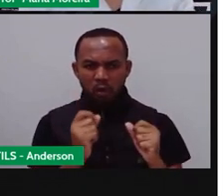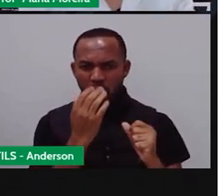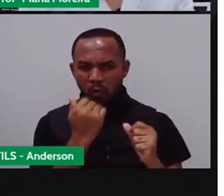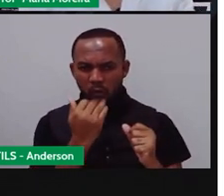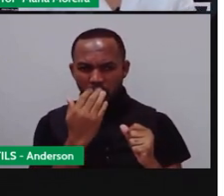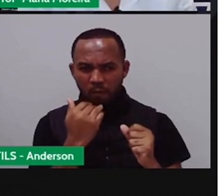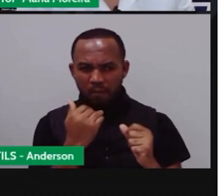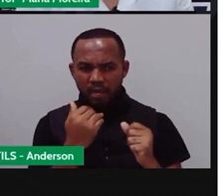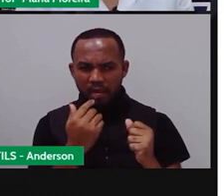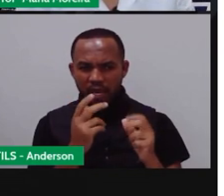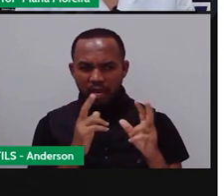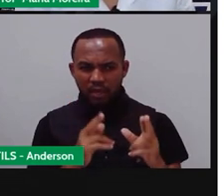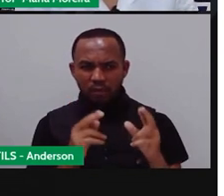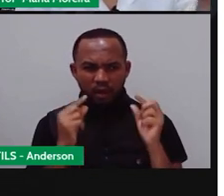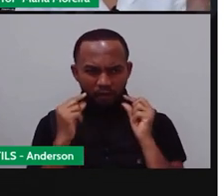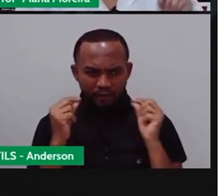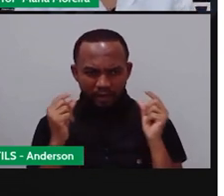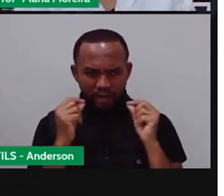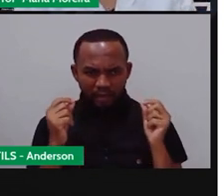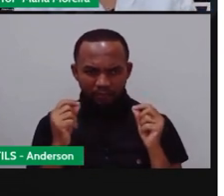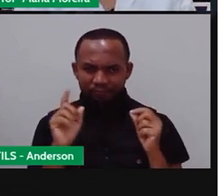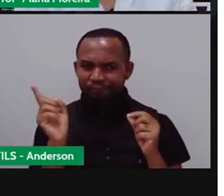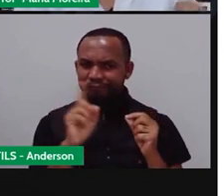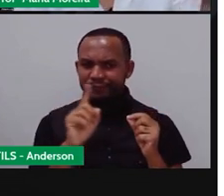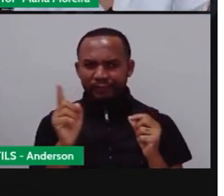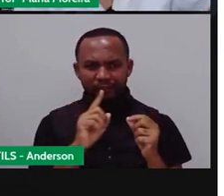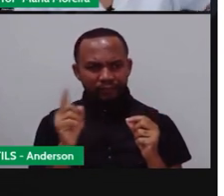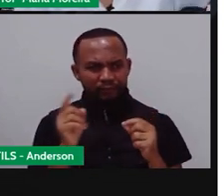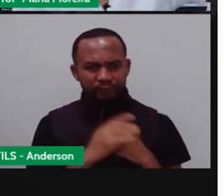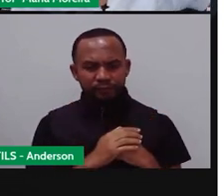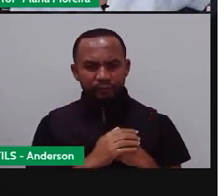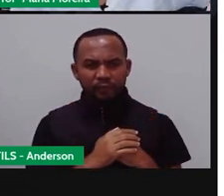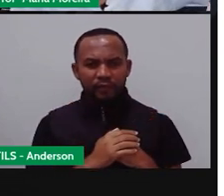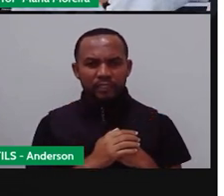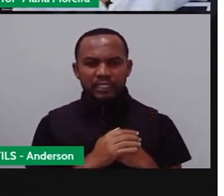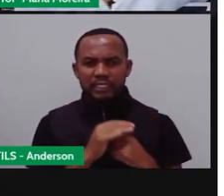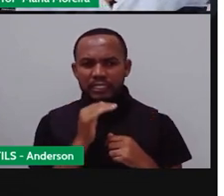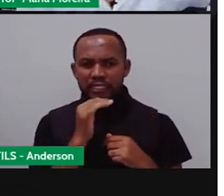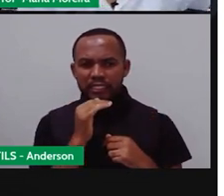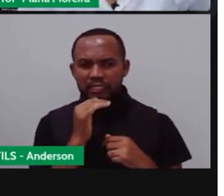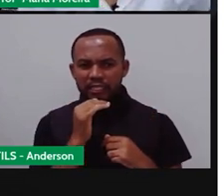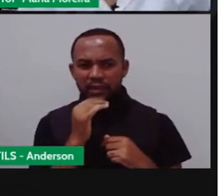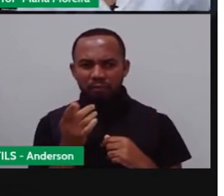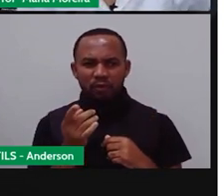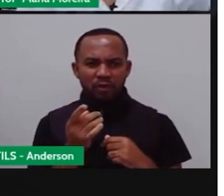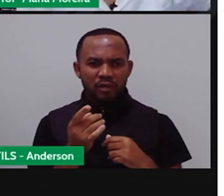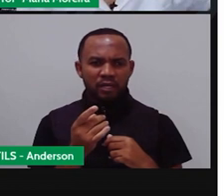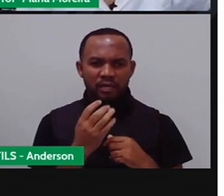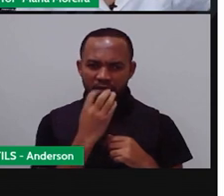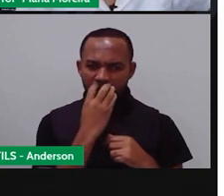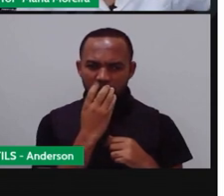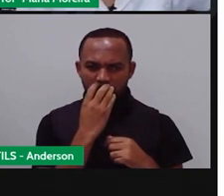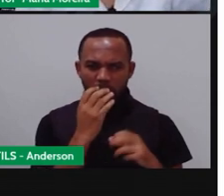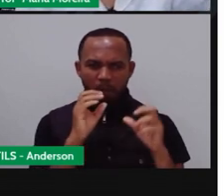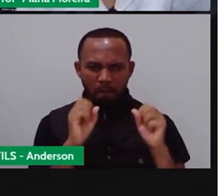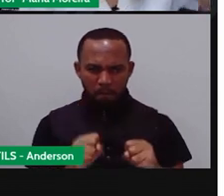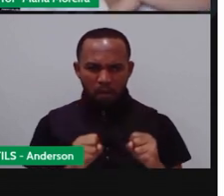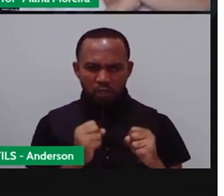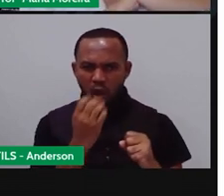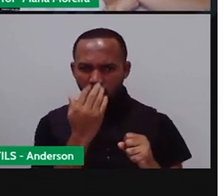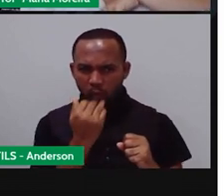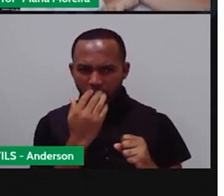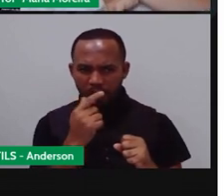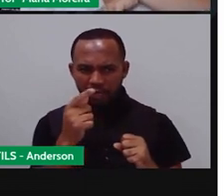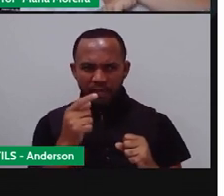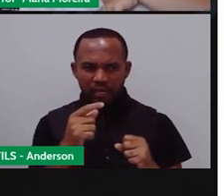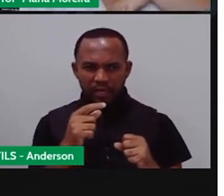É ideal? Não. O cachorro, ele vai comer a ração da vaca? A vaca vai comer